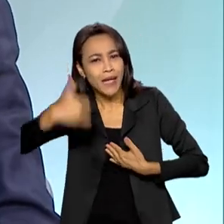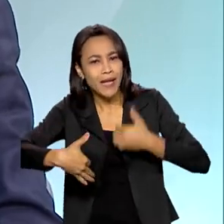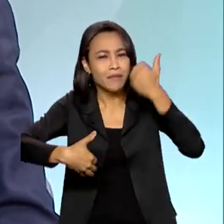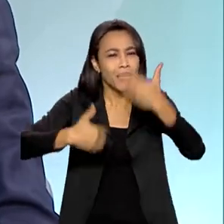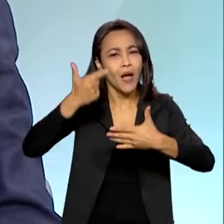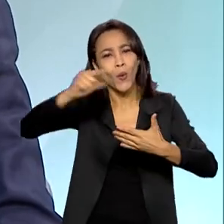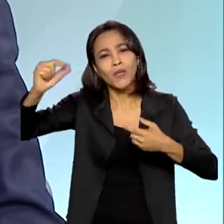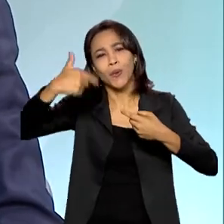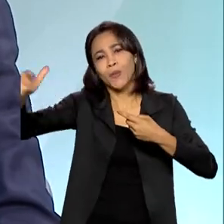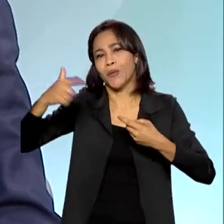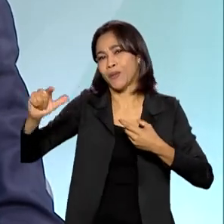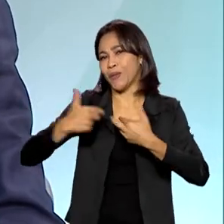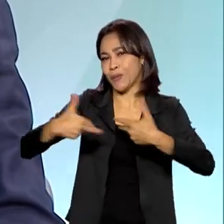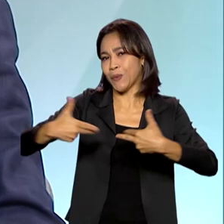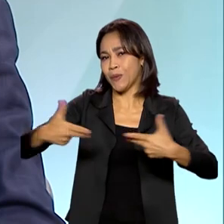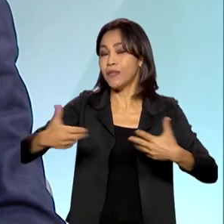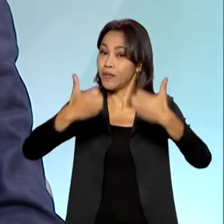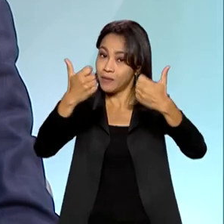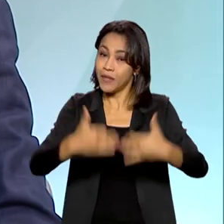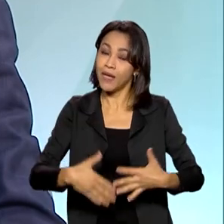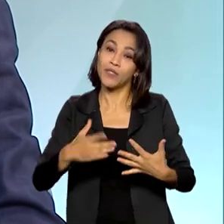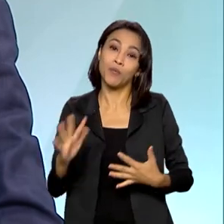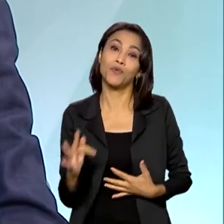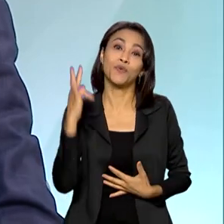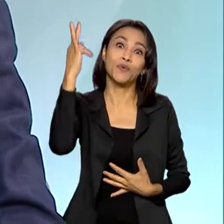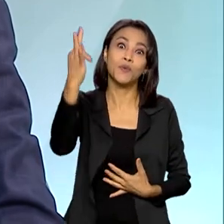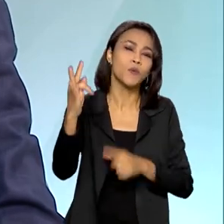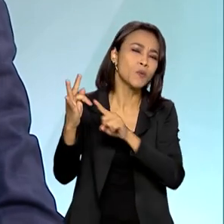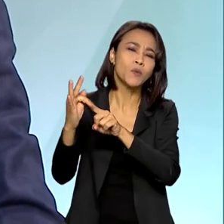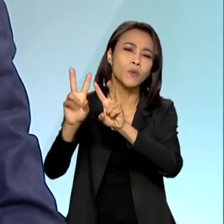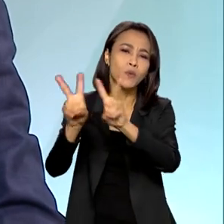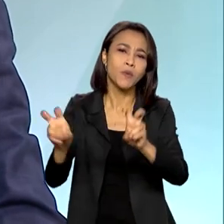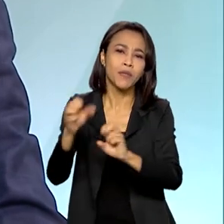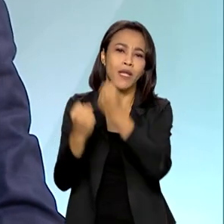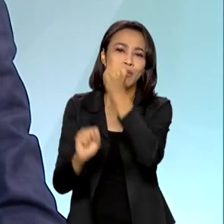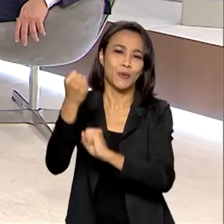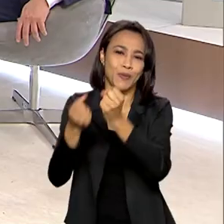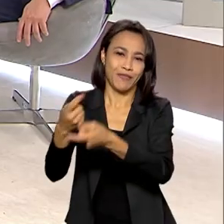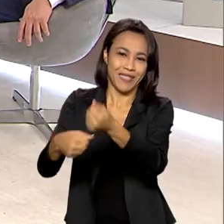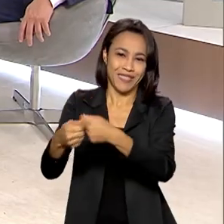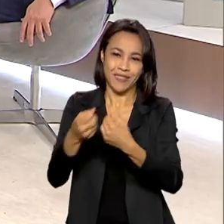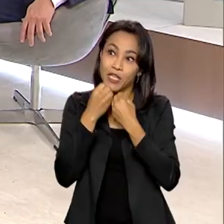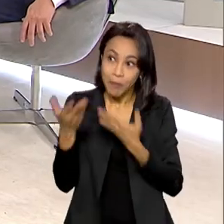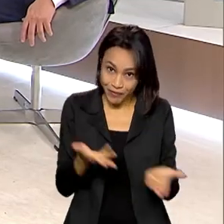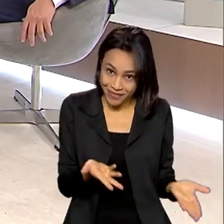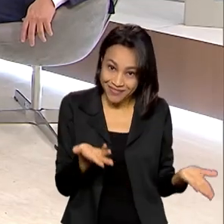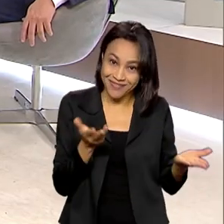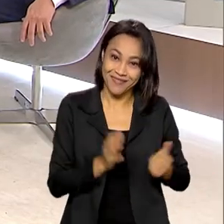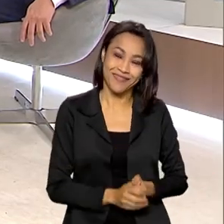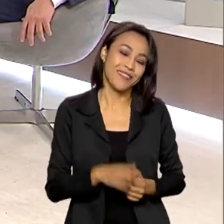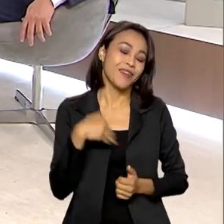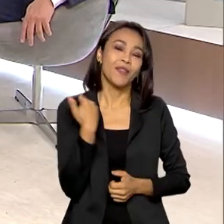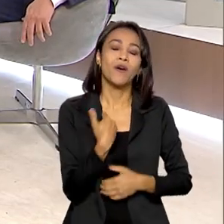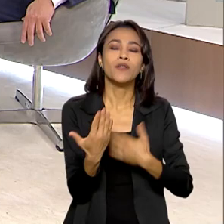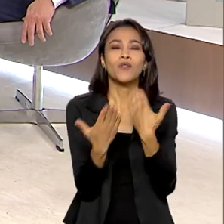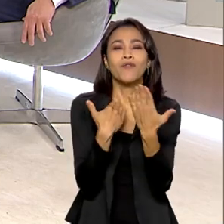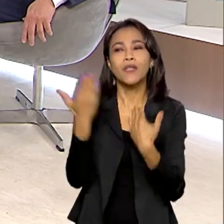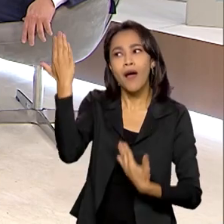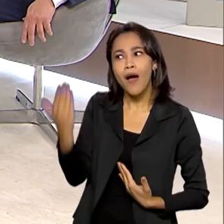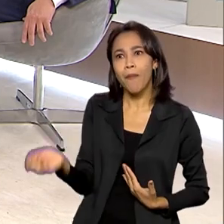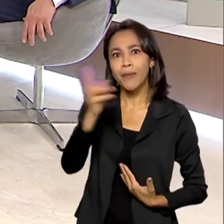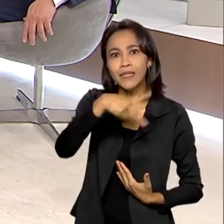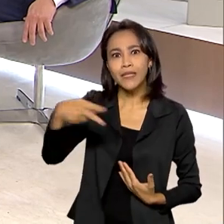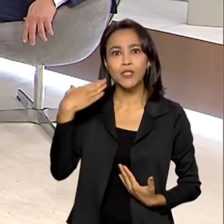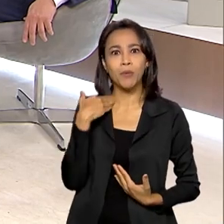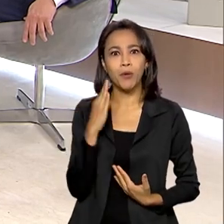pontos e falar um pouquinho sobre o futuro da indústria financeira, que eu acho que é espetacular. Será sempre bem-vindo. Nós conversamos aqui com o presidente do